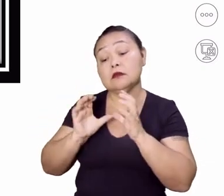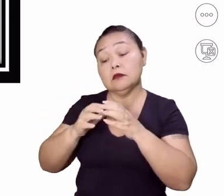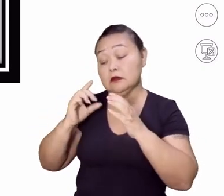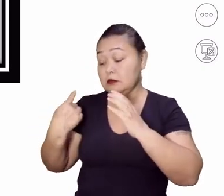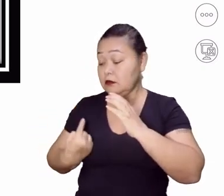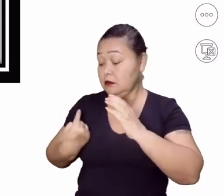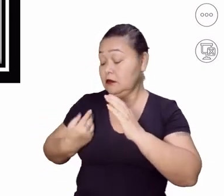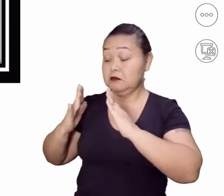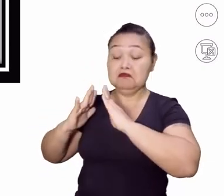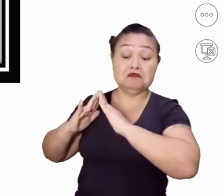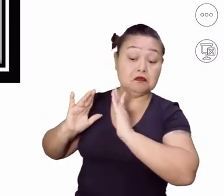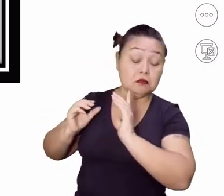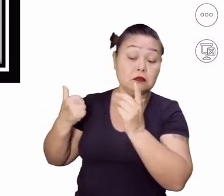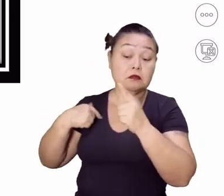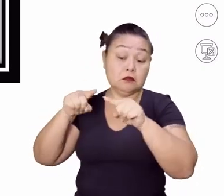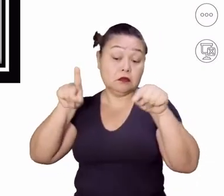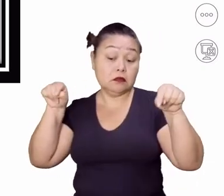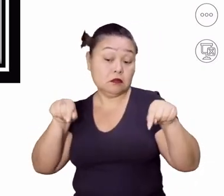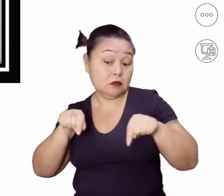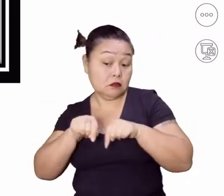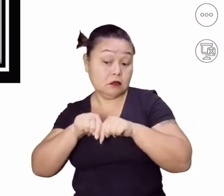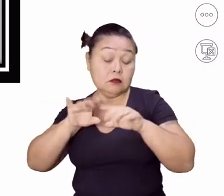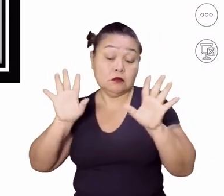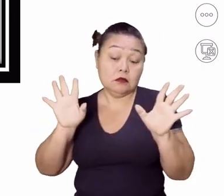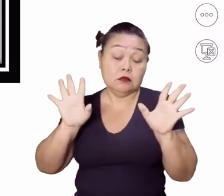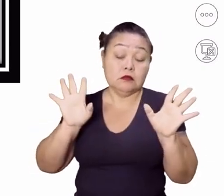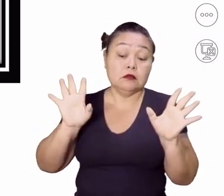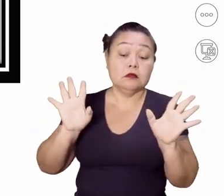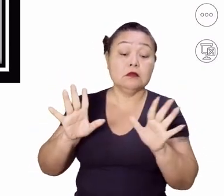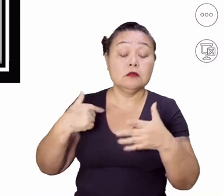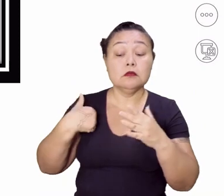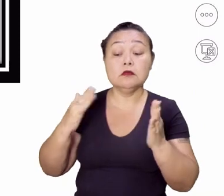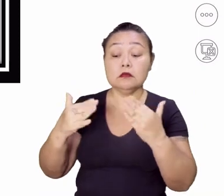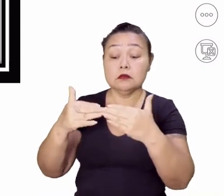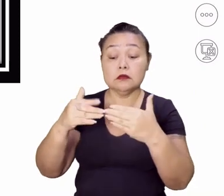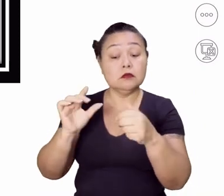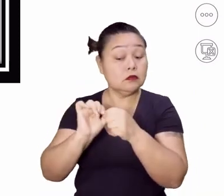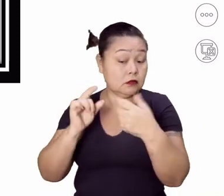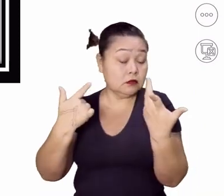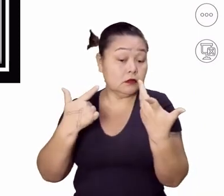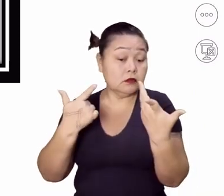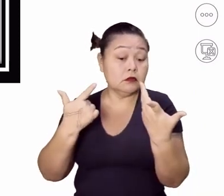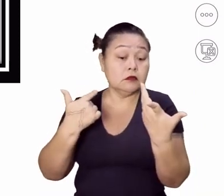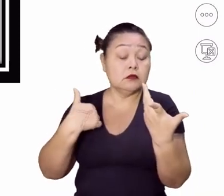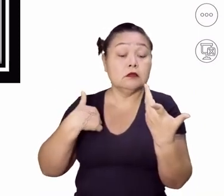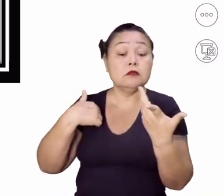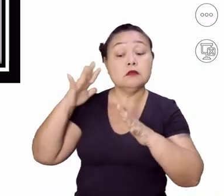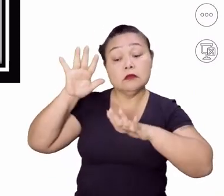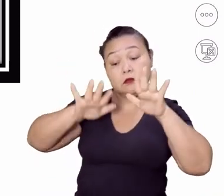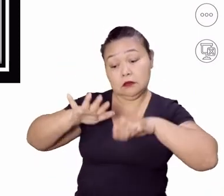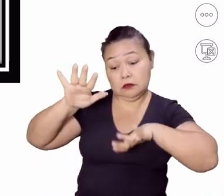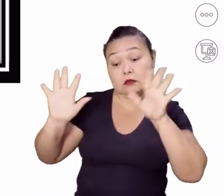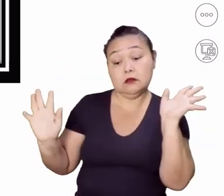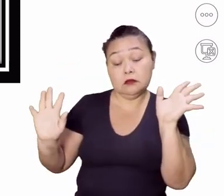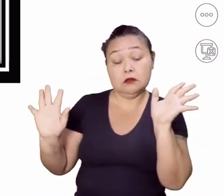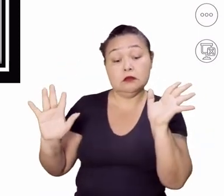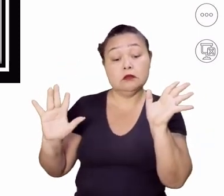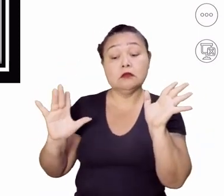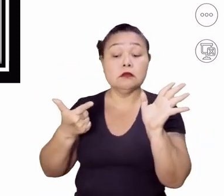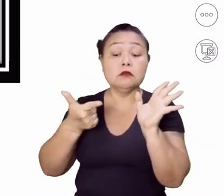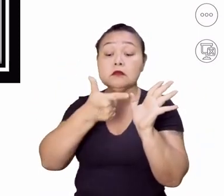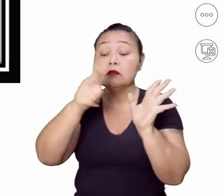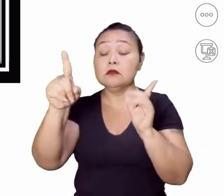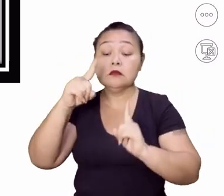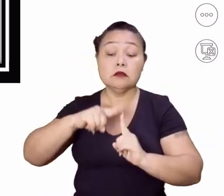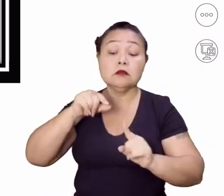você trabalhar na sua casa, ou na sua sala, ou num escritório fechado. Então, isso não vai levar em consideração. Mas em